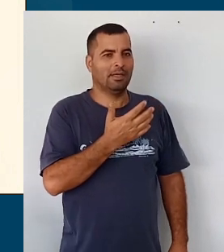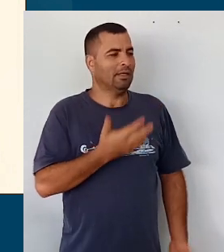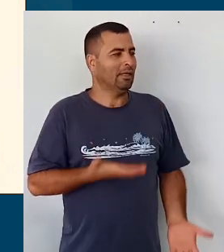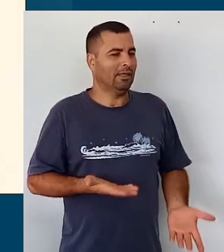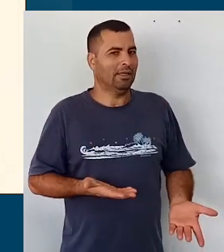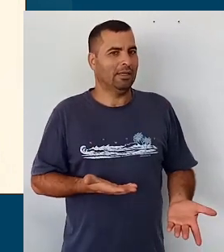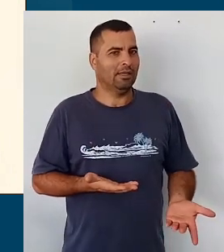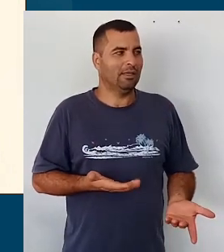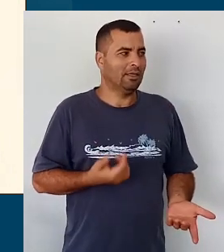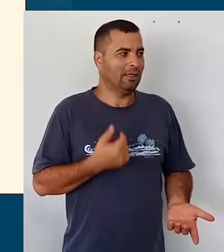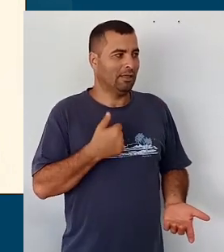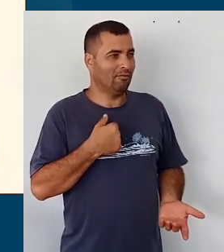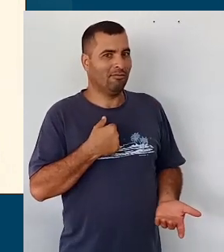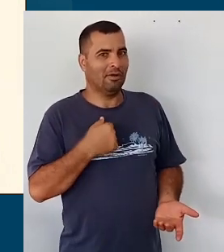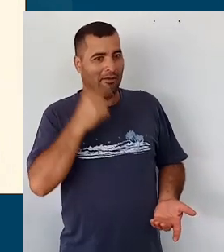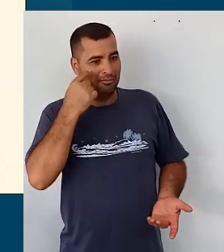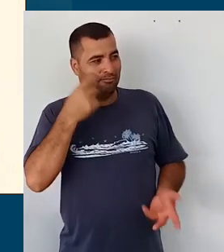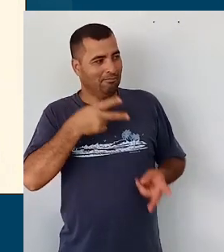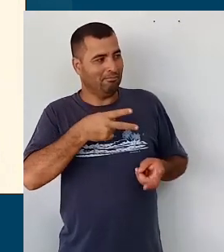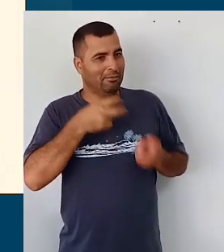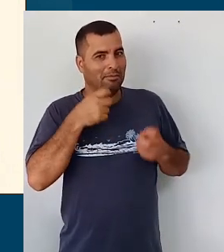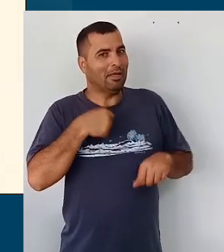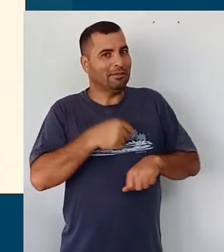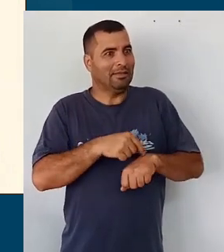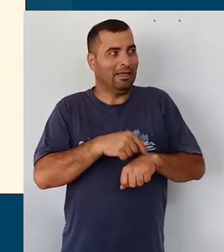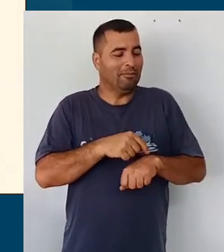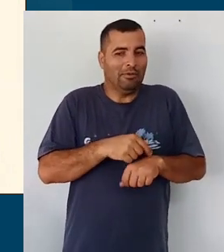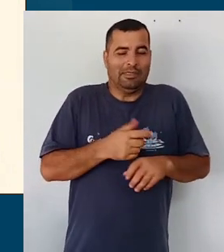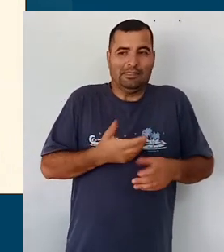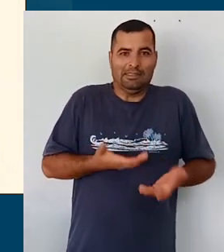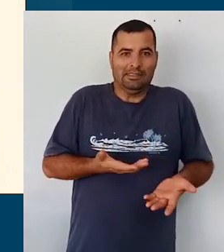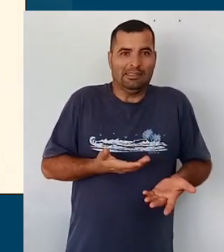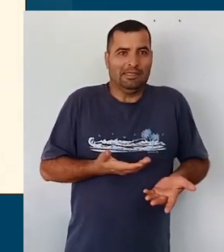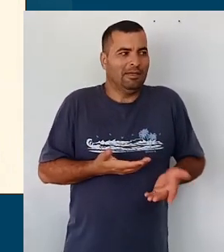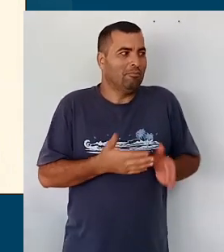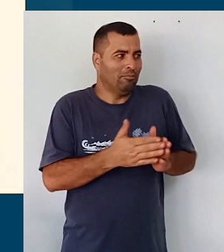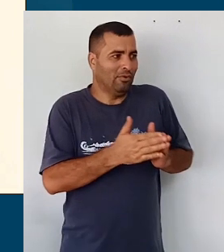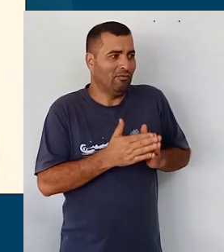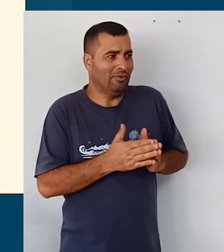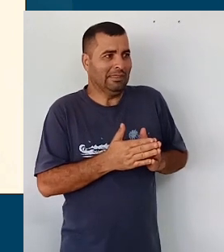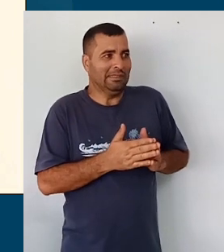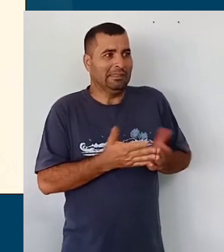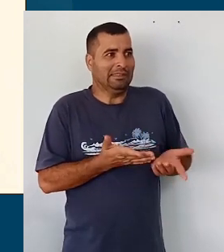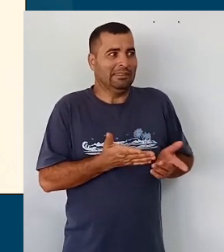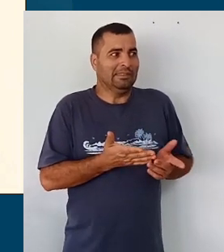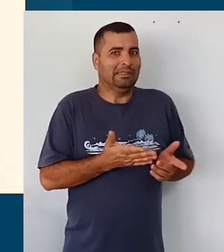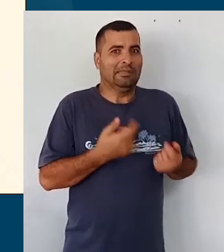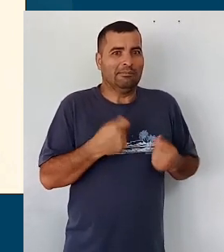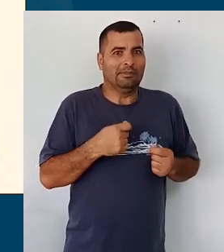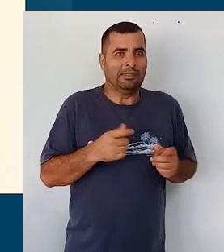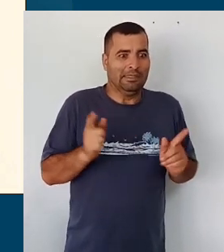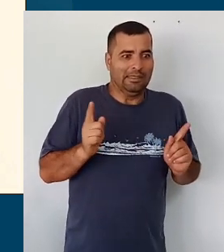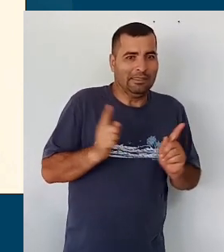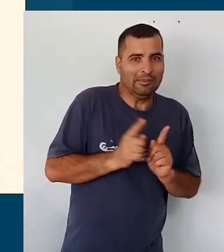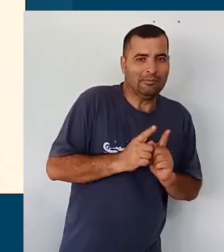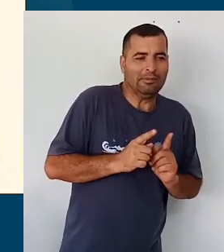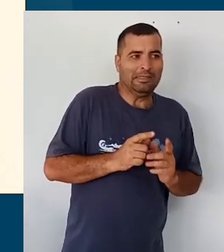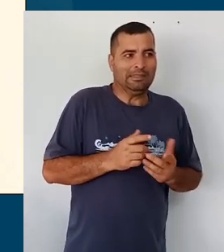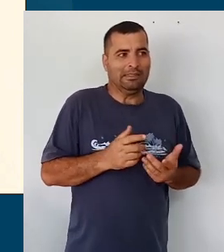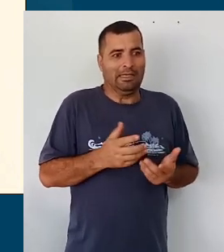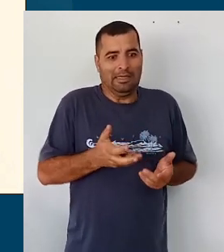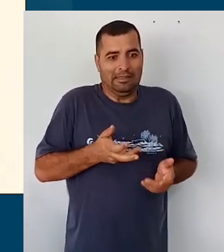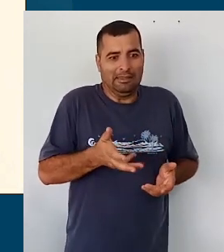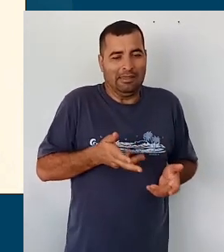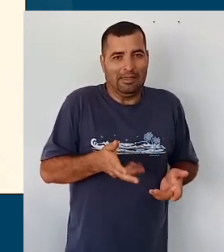Eu estou olhando aqui o tempo, vou pedir para você fazer um esforço para a gente correr um